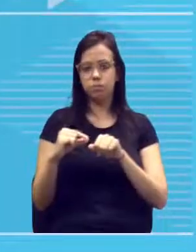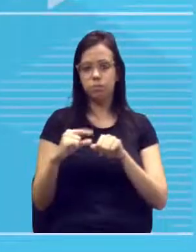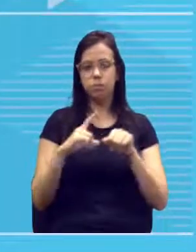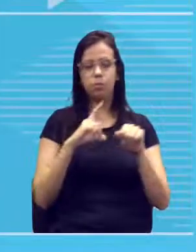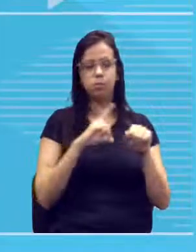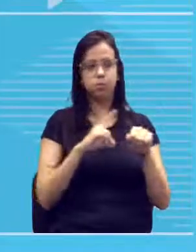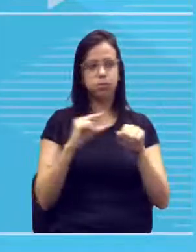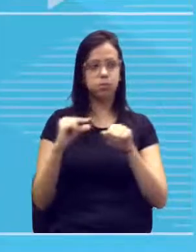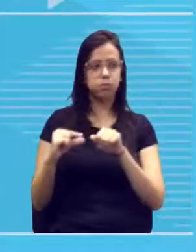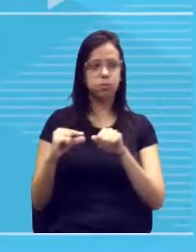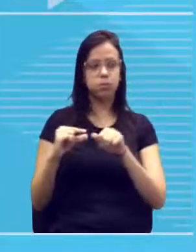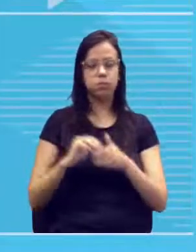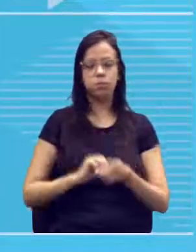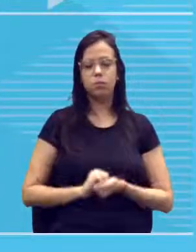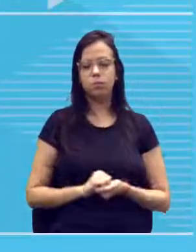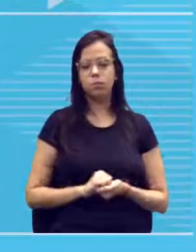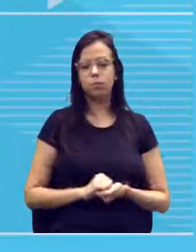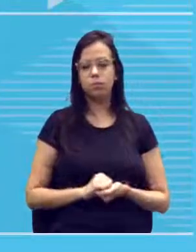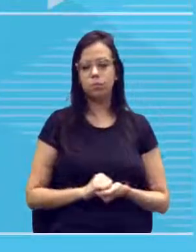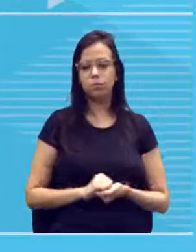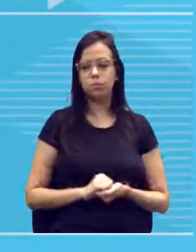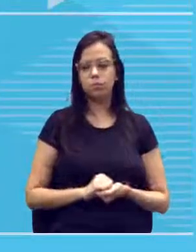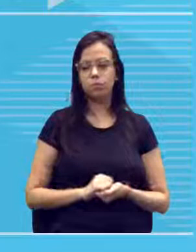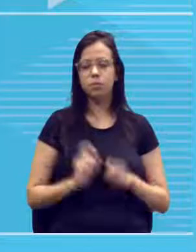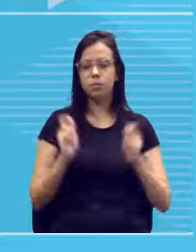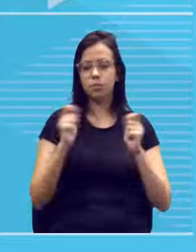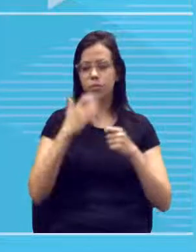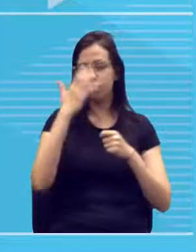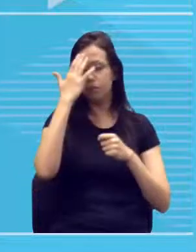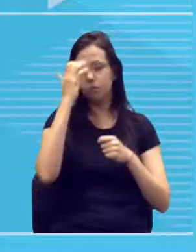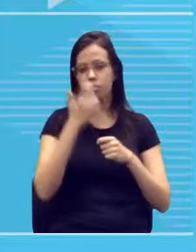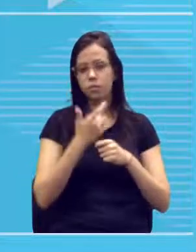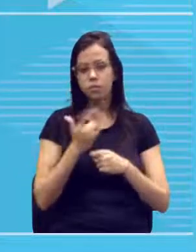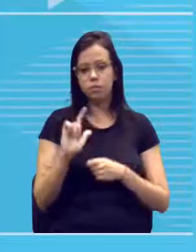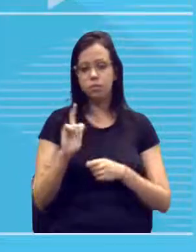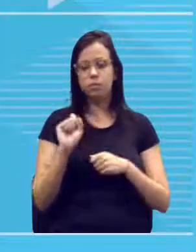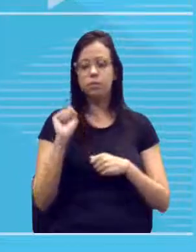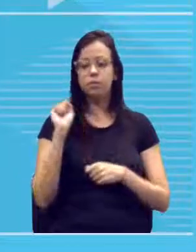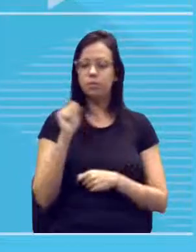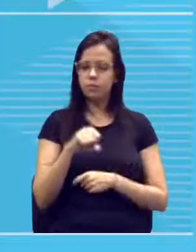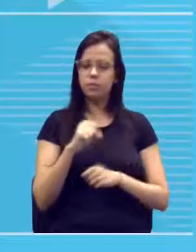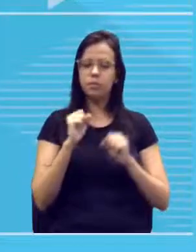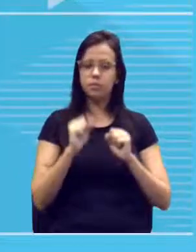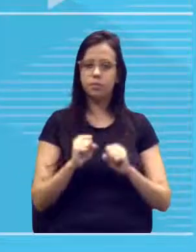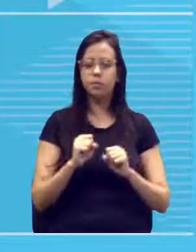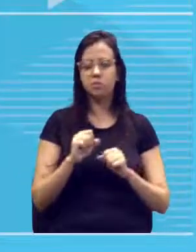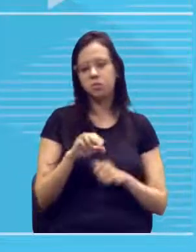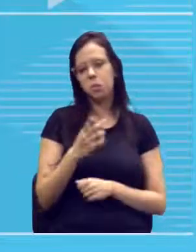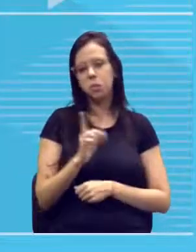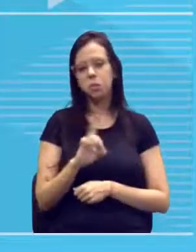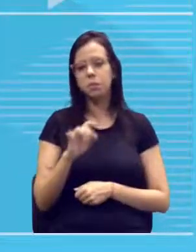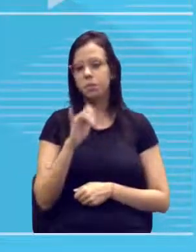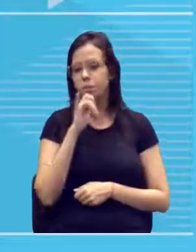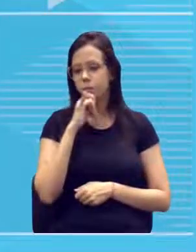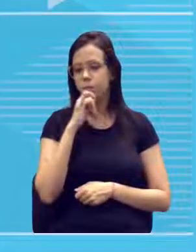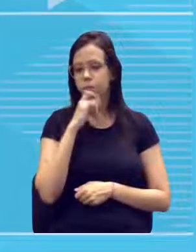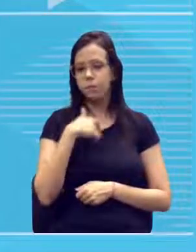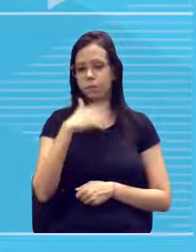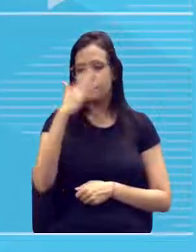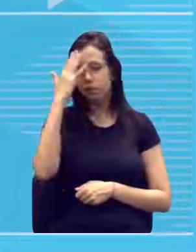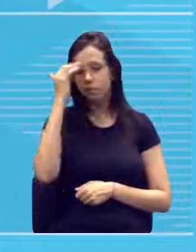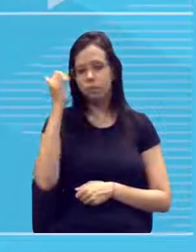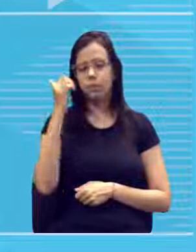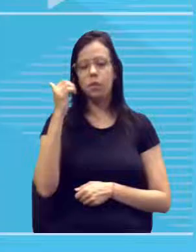Azão, azinho. Eu posso saber os outros? Sim ou não? Eu sei, por exemplo, que a filha do